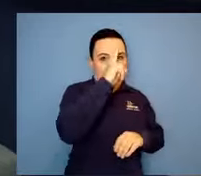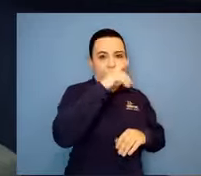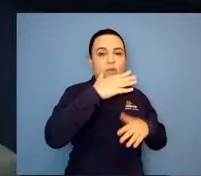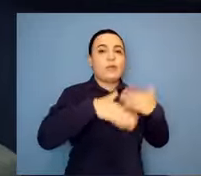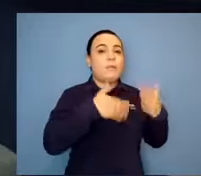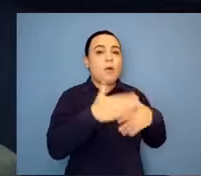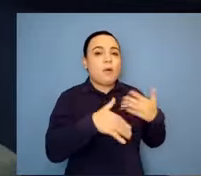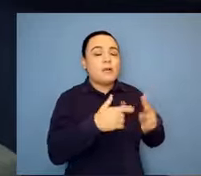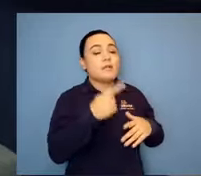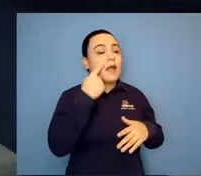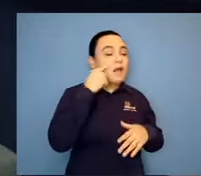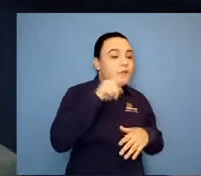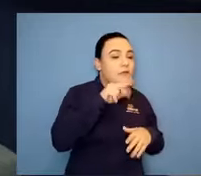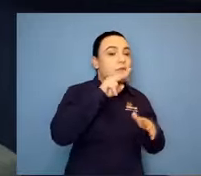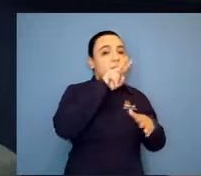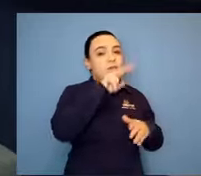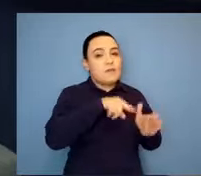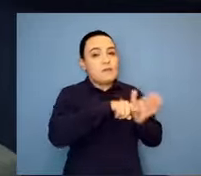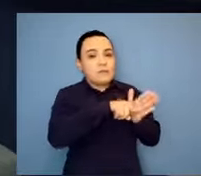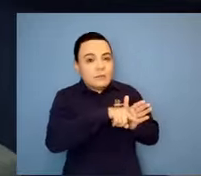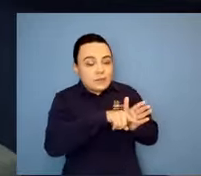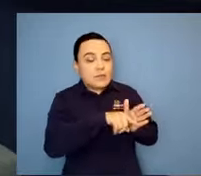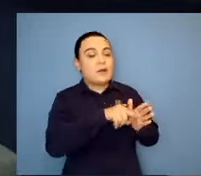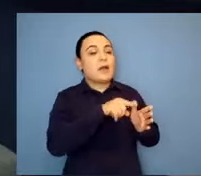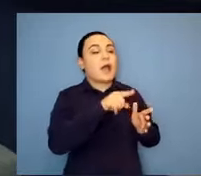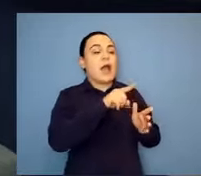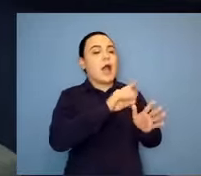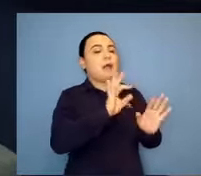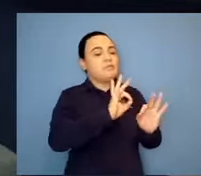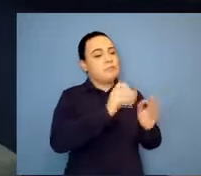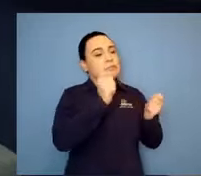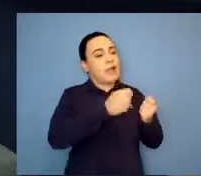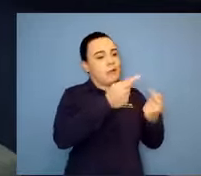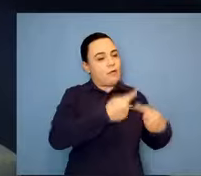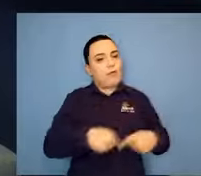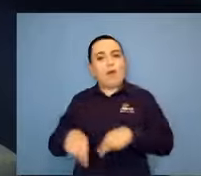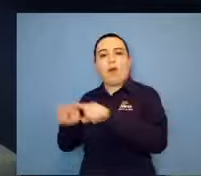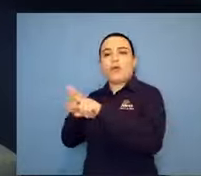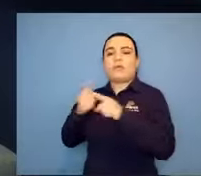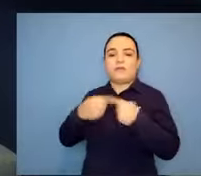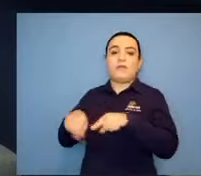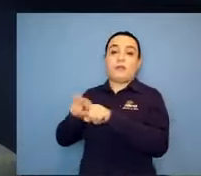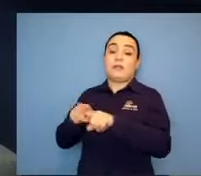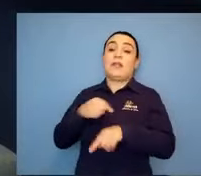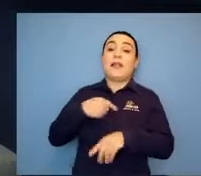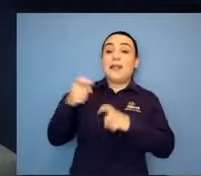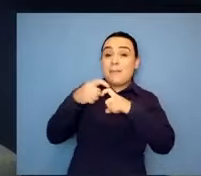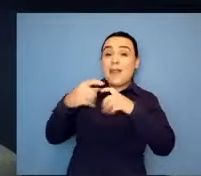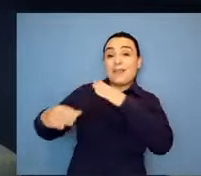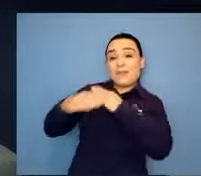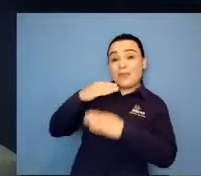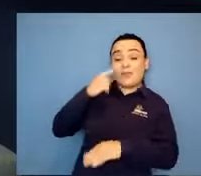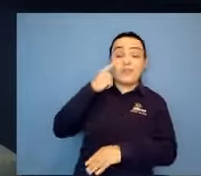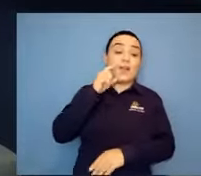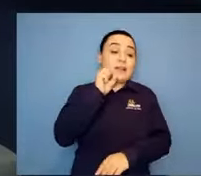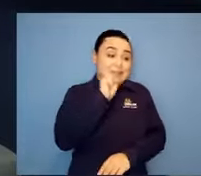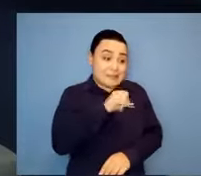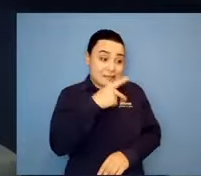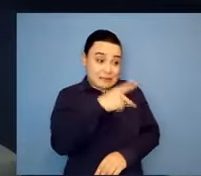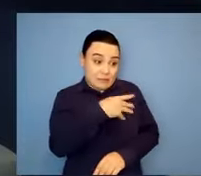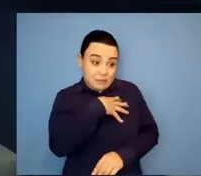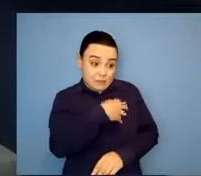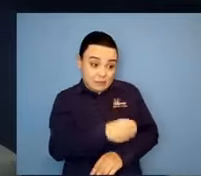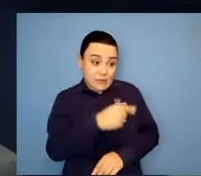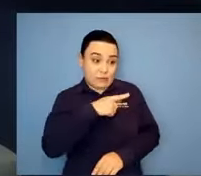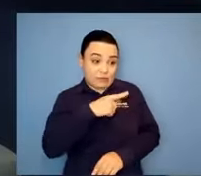orientou. Linda, se fizer crise em casa, você vai fazer isso, isso e isso. Então, daí a gente foi ficando em casa, né? E eu